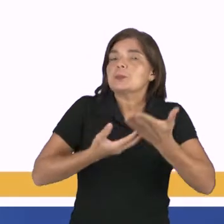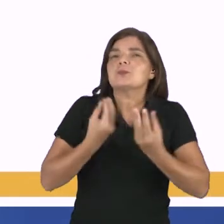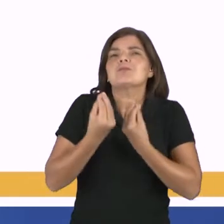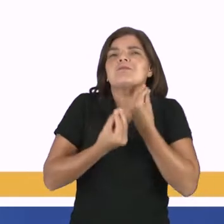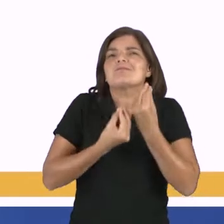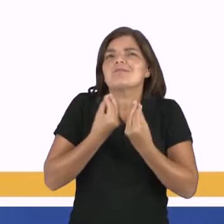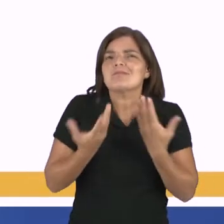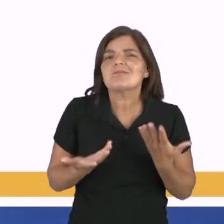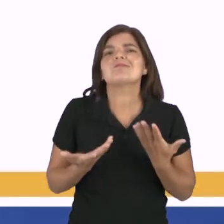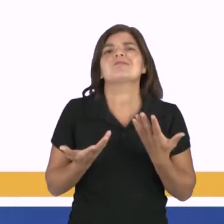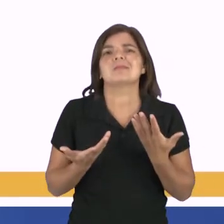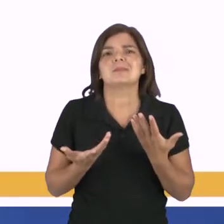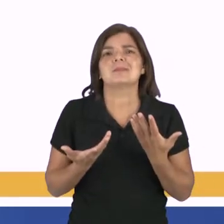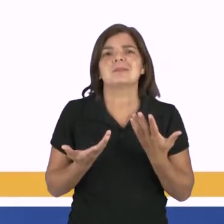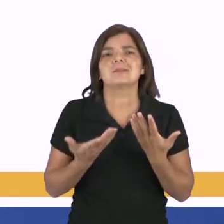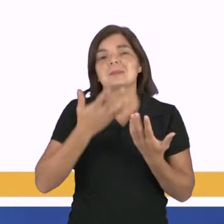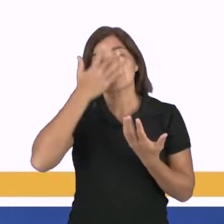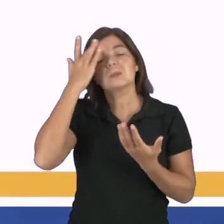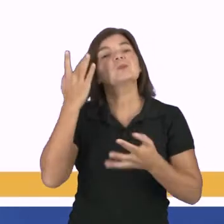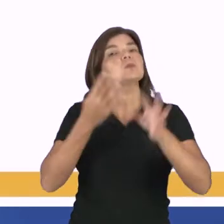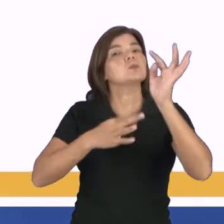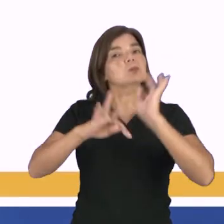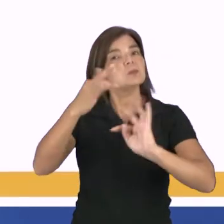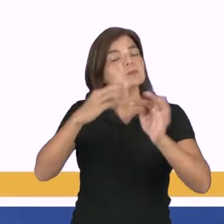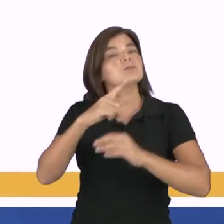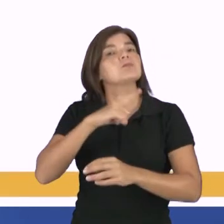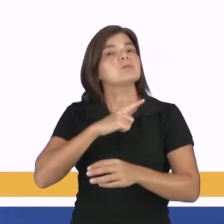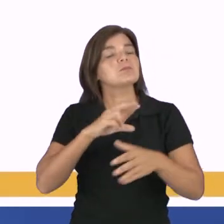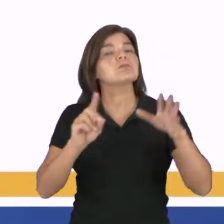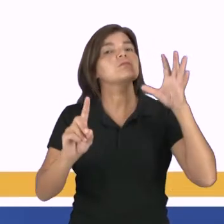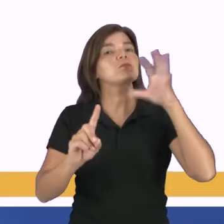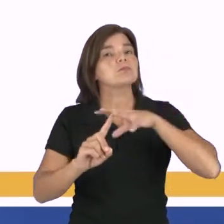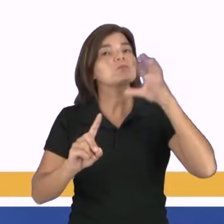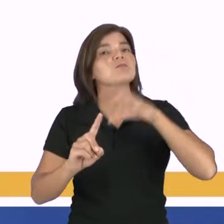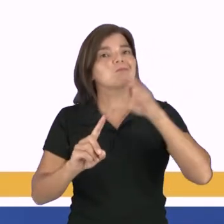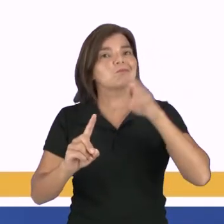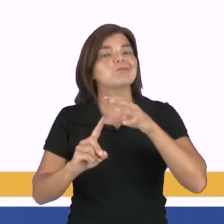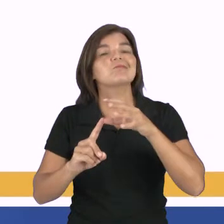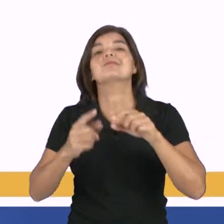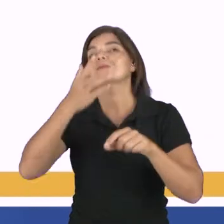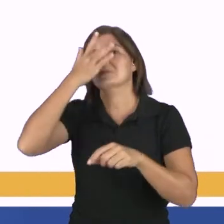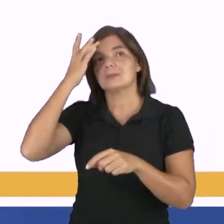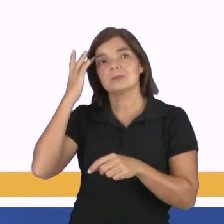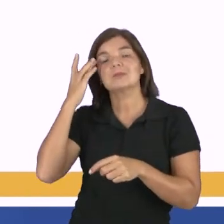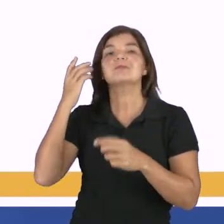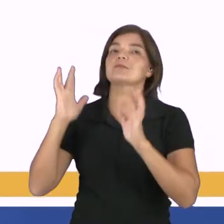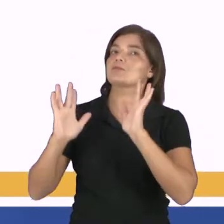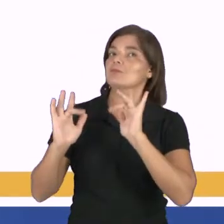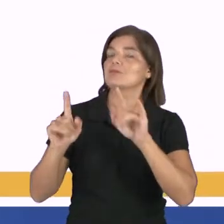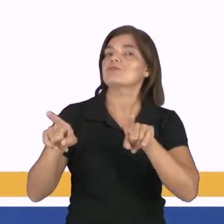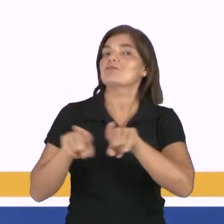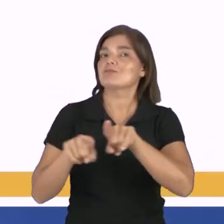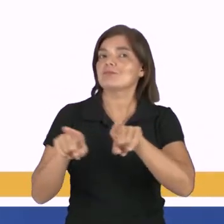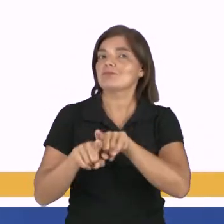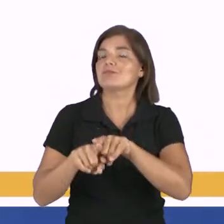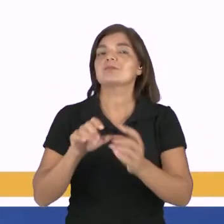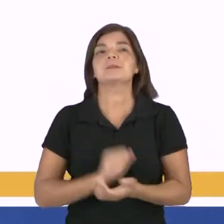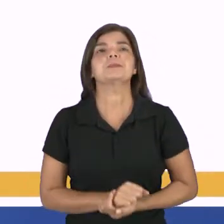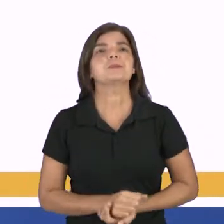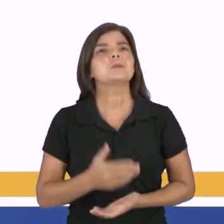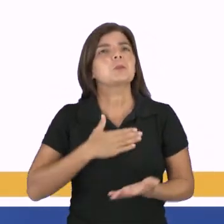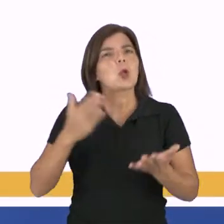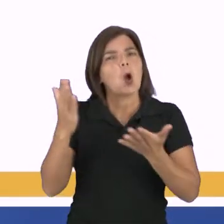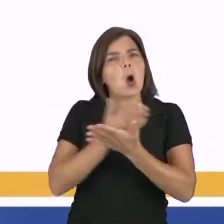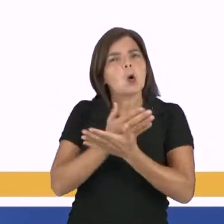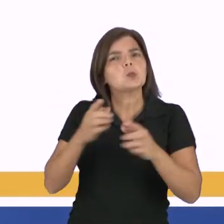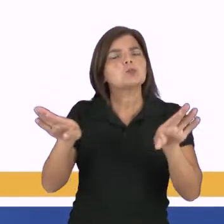que forma é que essas tecnologias também influenciam nos relacionamentos. Então, só, existe uma contradição. Ao